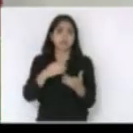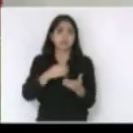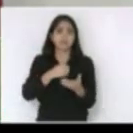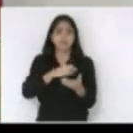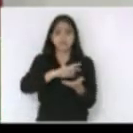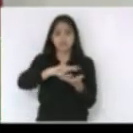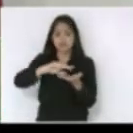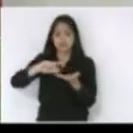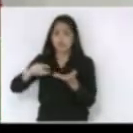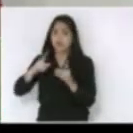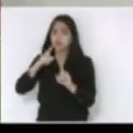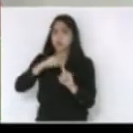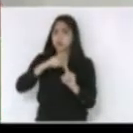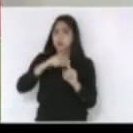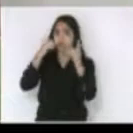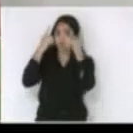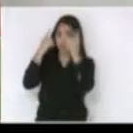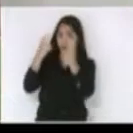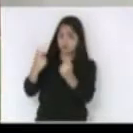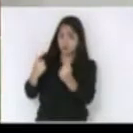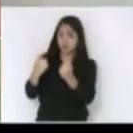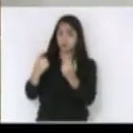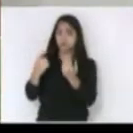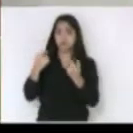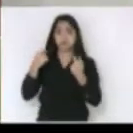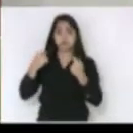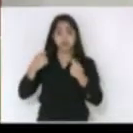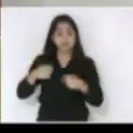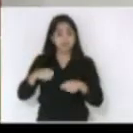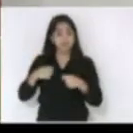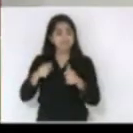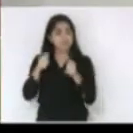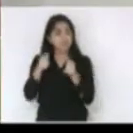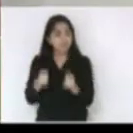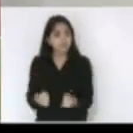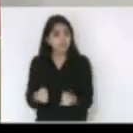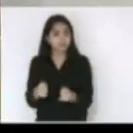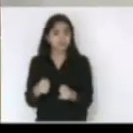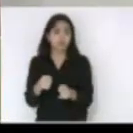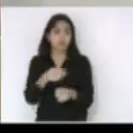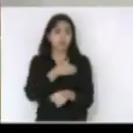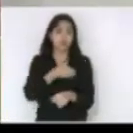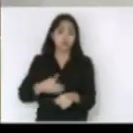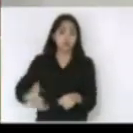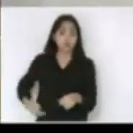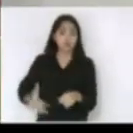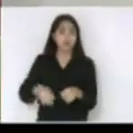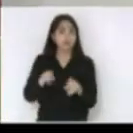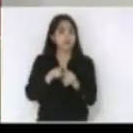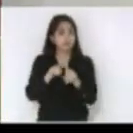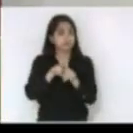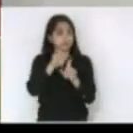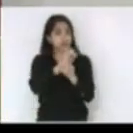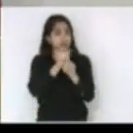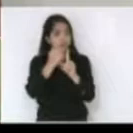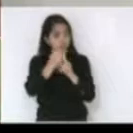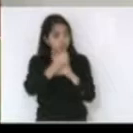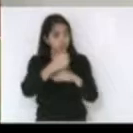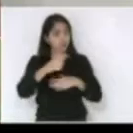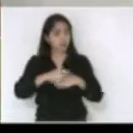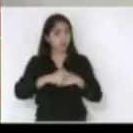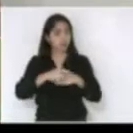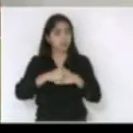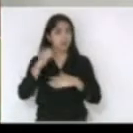nós precisamos atuar muito firme nesta perspectiva o Estado especialmente mas também a sociedade tem um papel